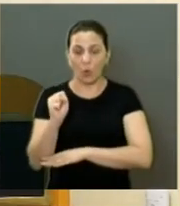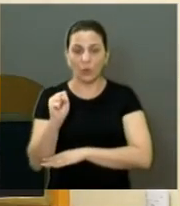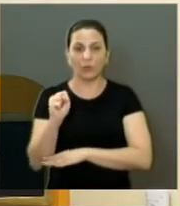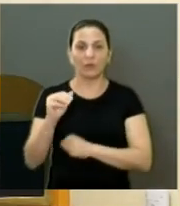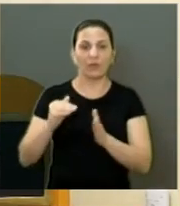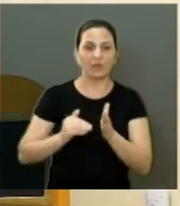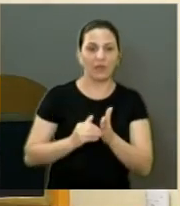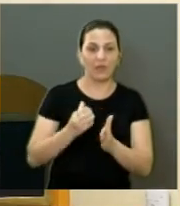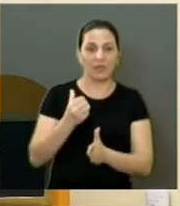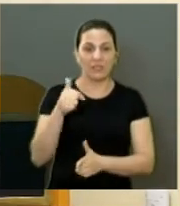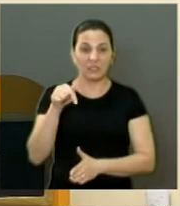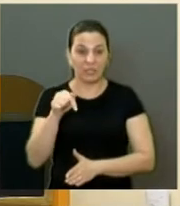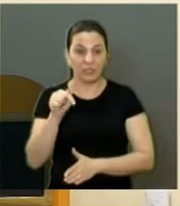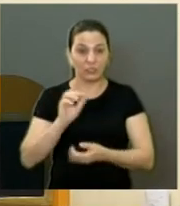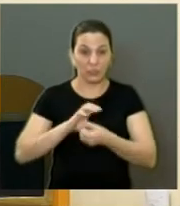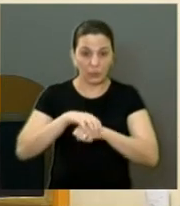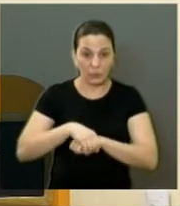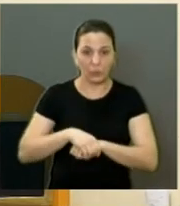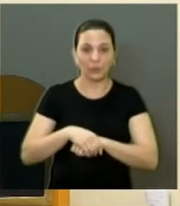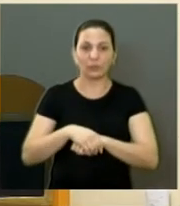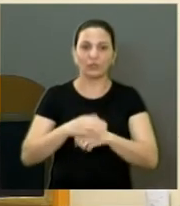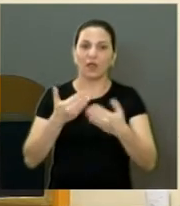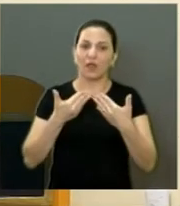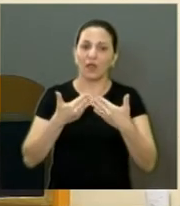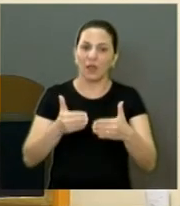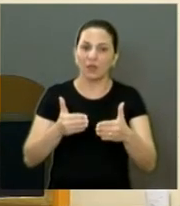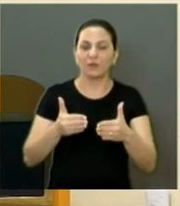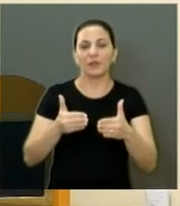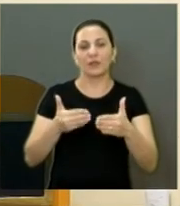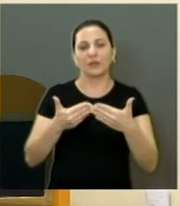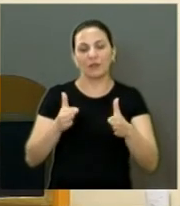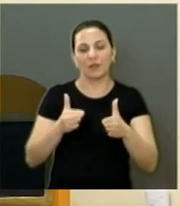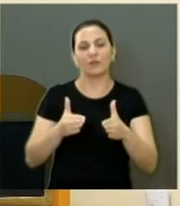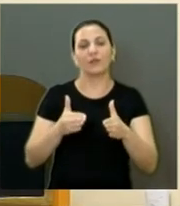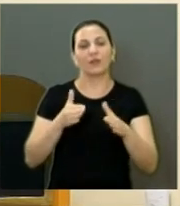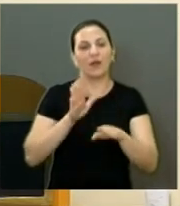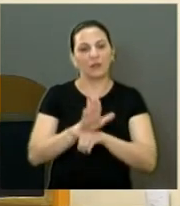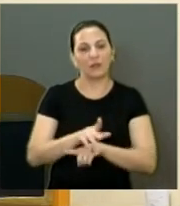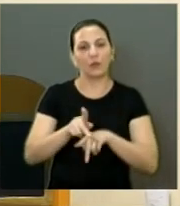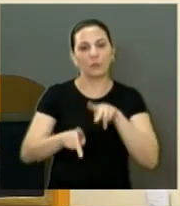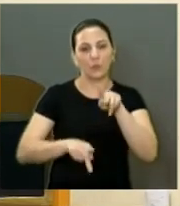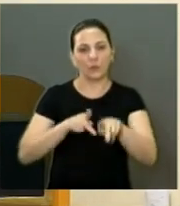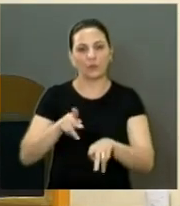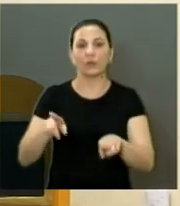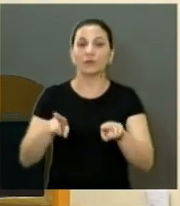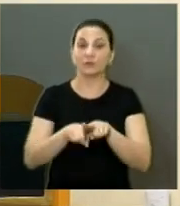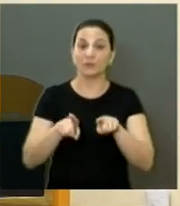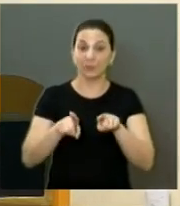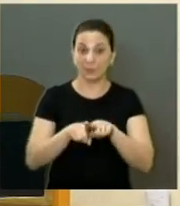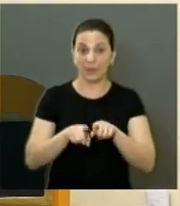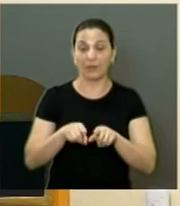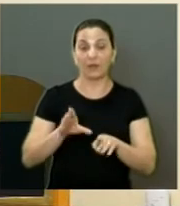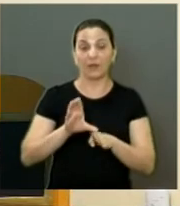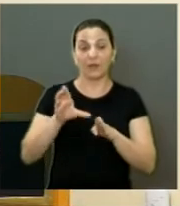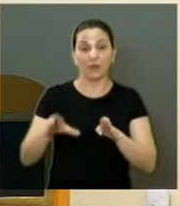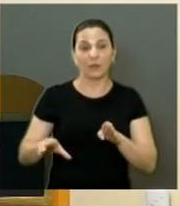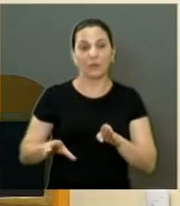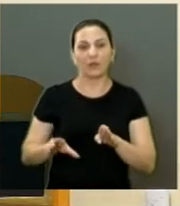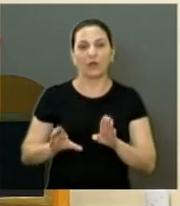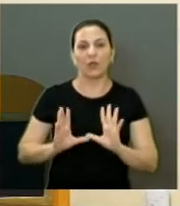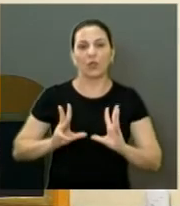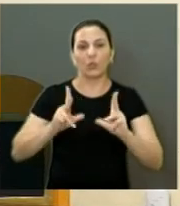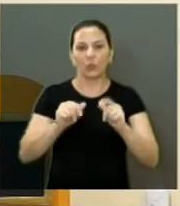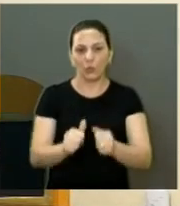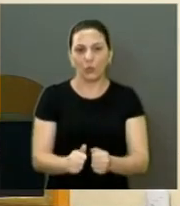até as sete horas da noite. Nós estamos aí atendendo a população e também como toda essa casa, todos os